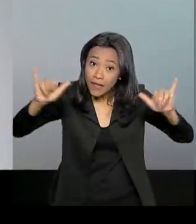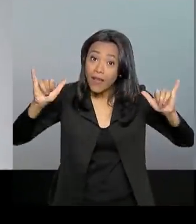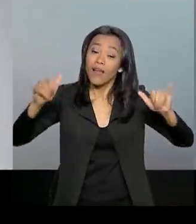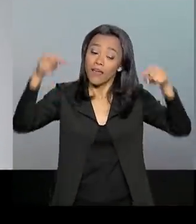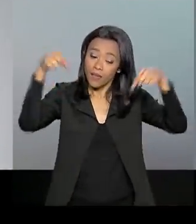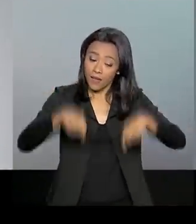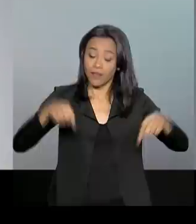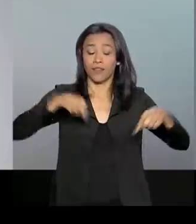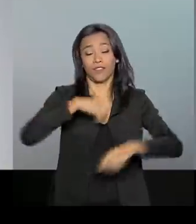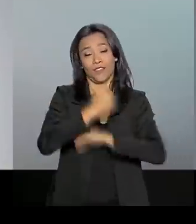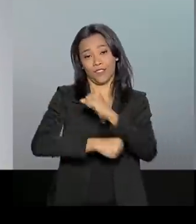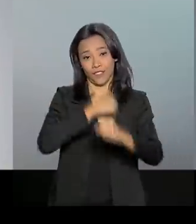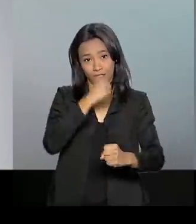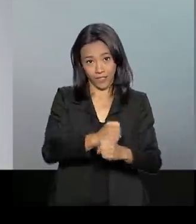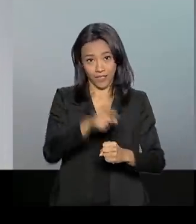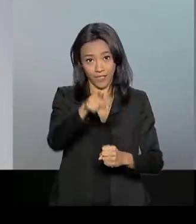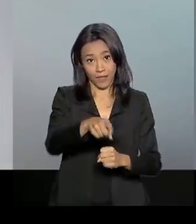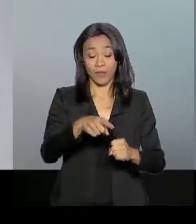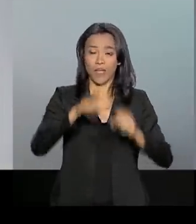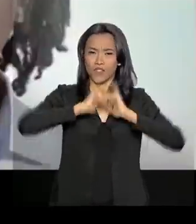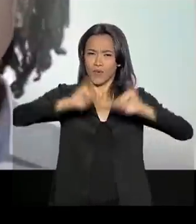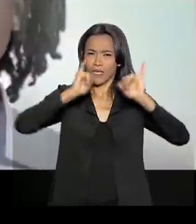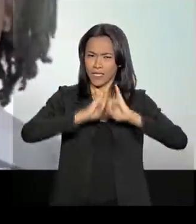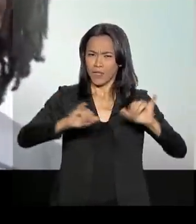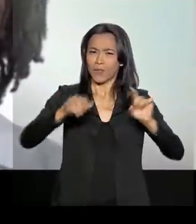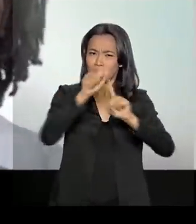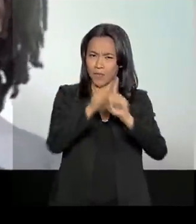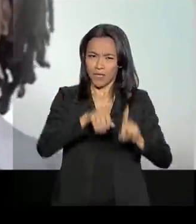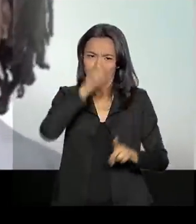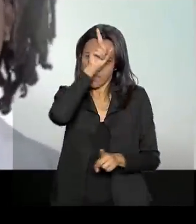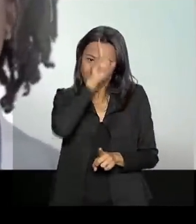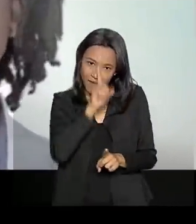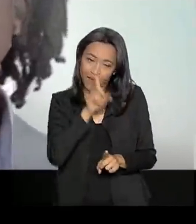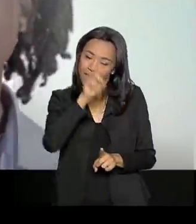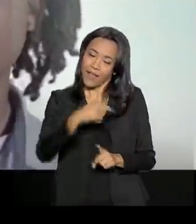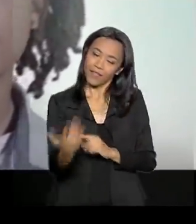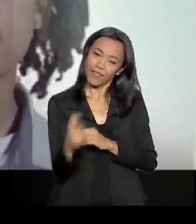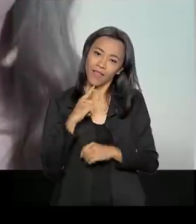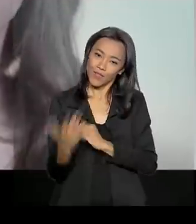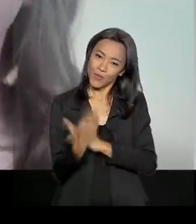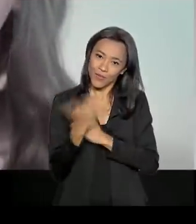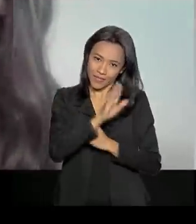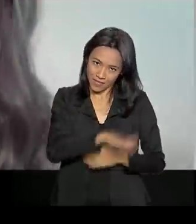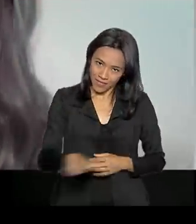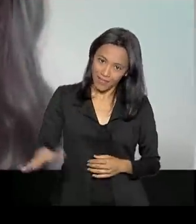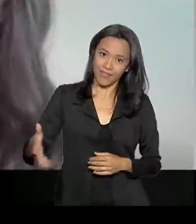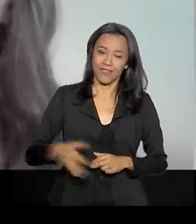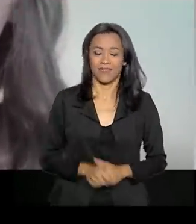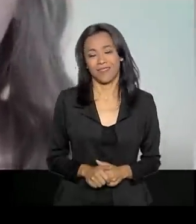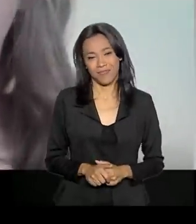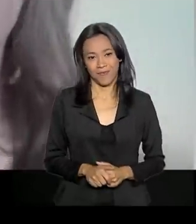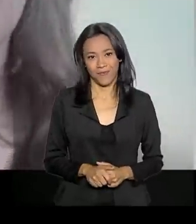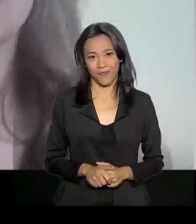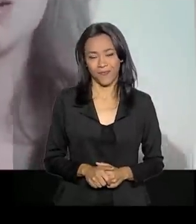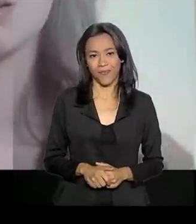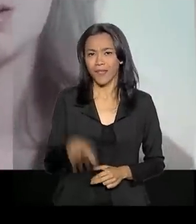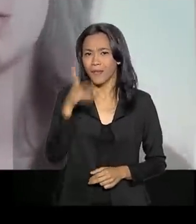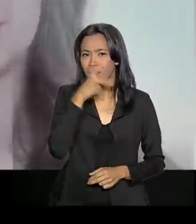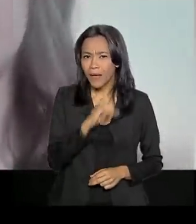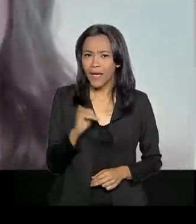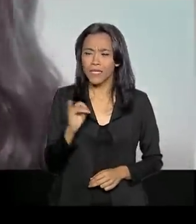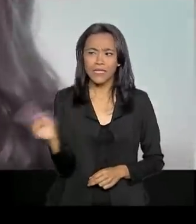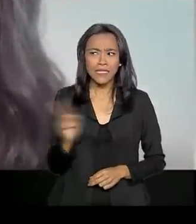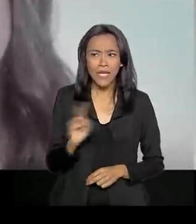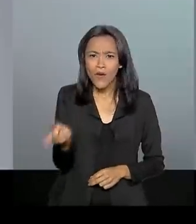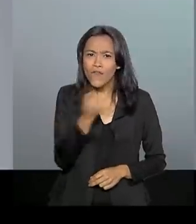este ano, a campanha do Maio Amarelo vai contar com a ajuda das crianças. Pai, não passa no